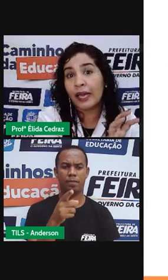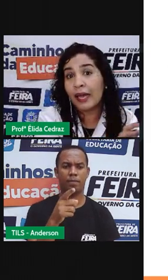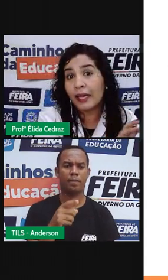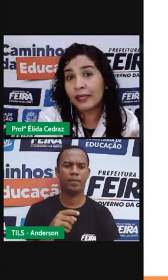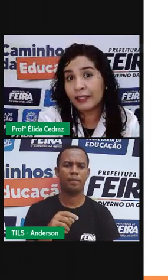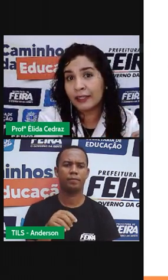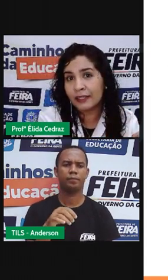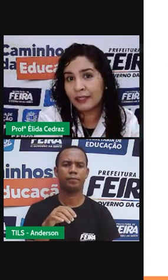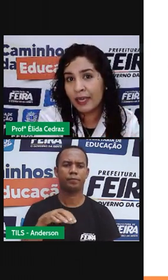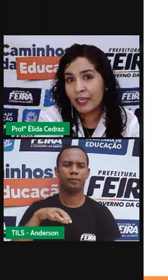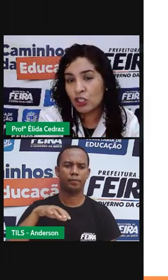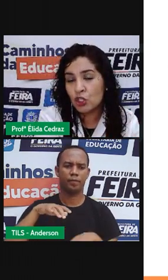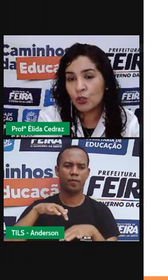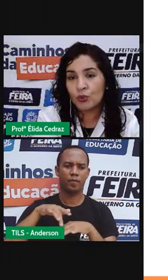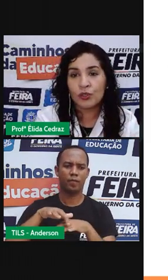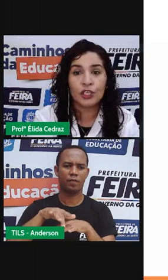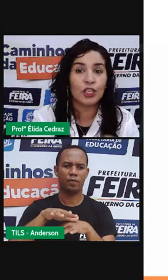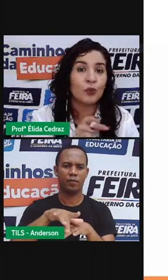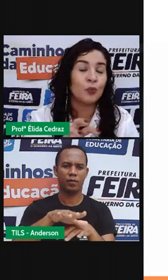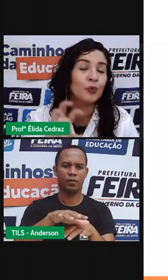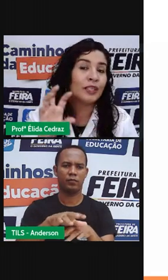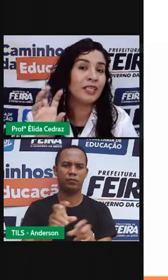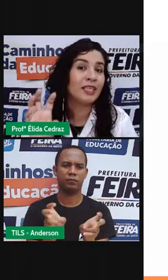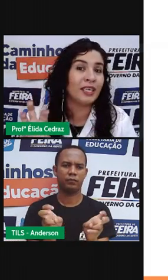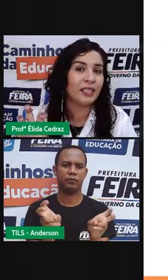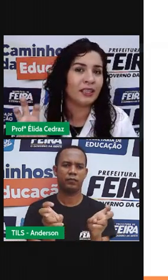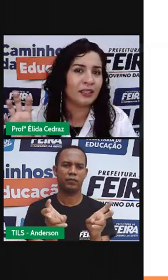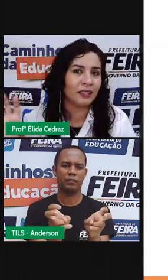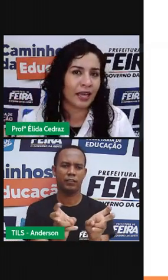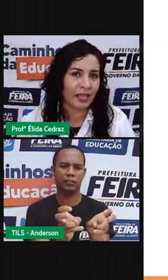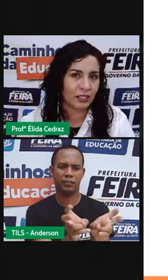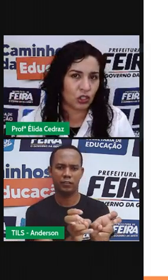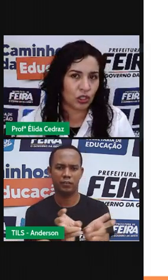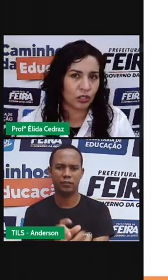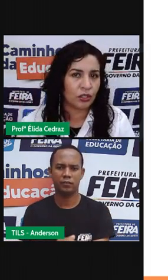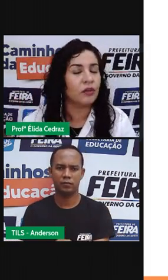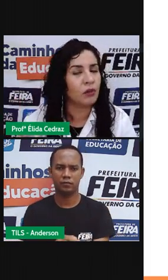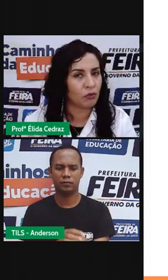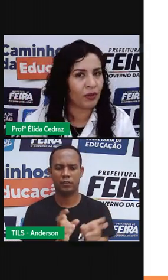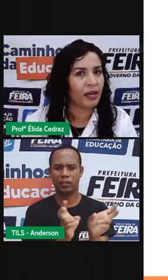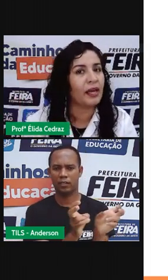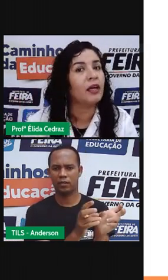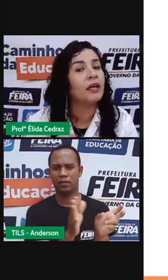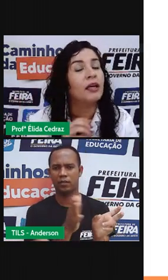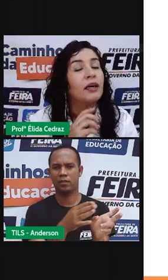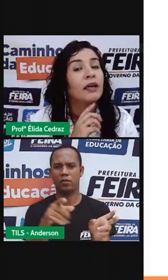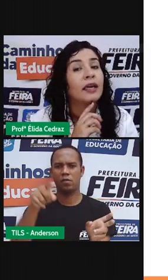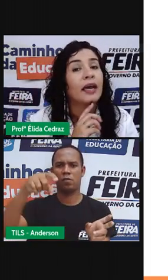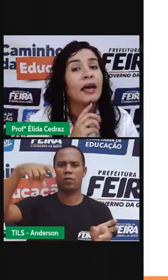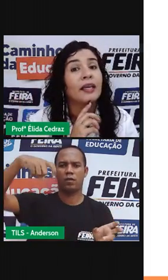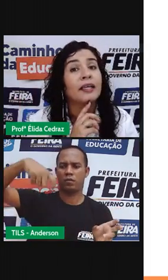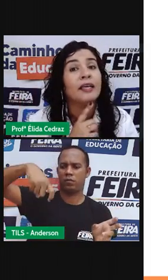caranguejo e um guindaste. Vamos falar?